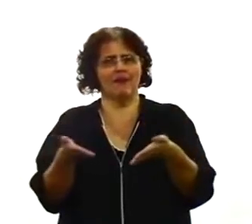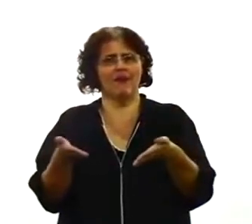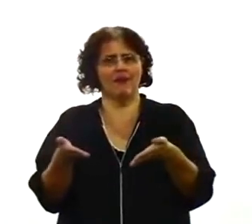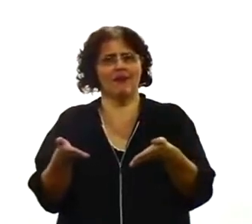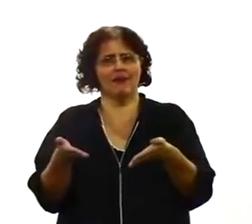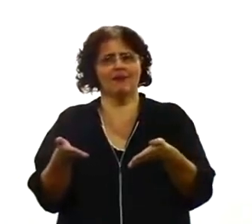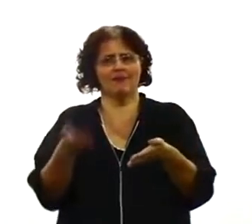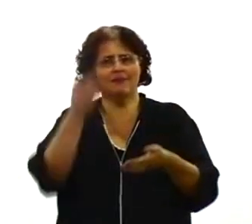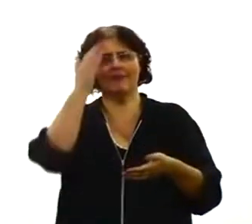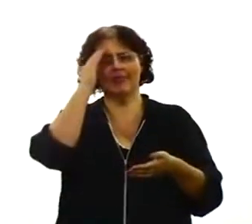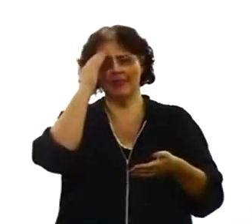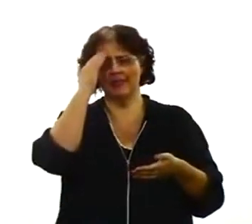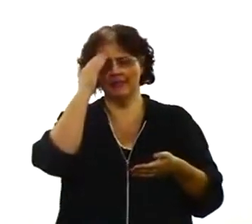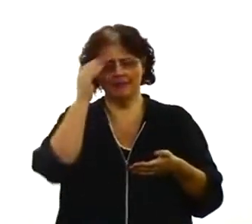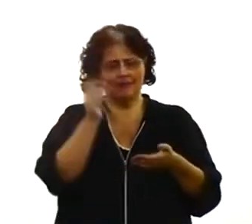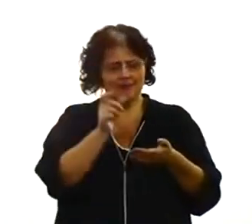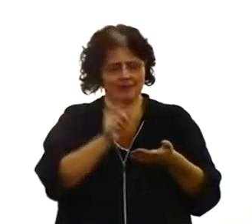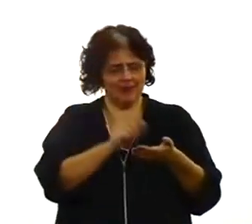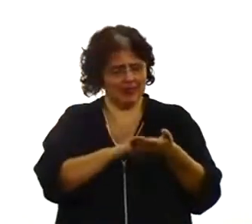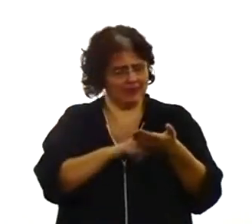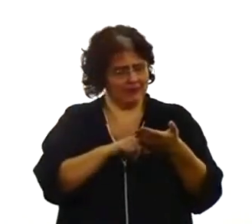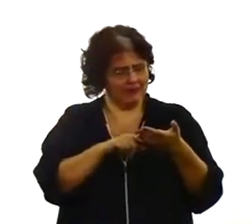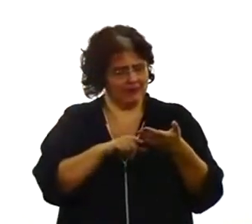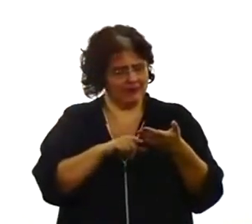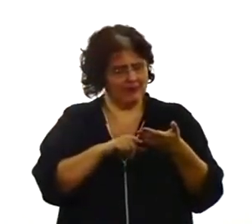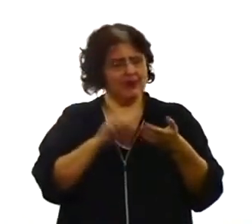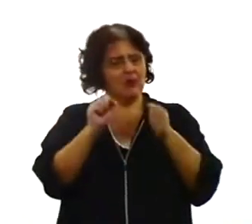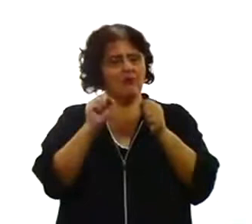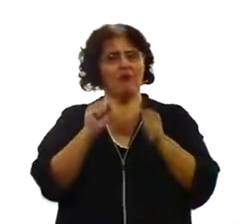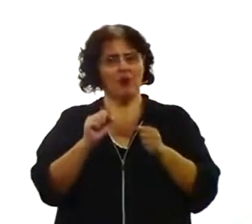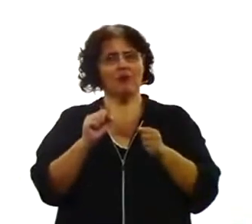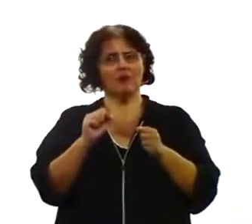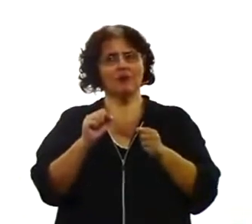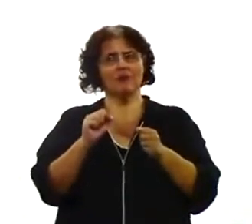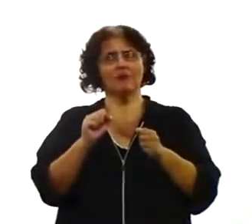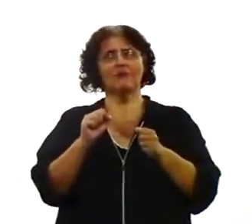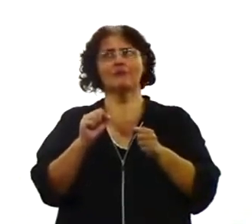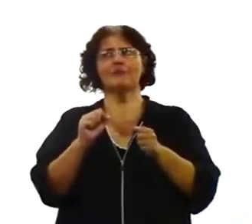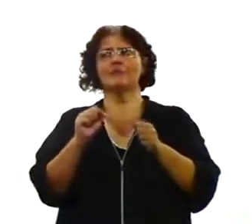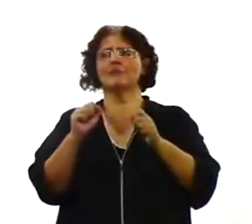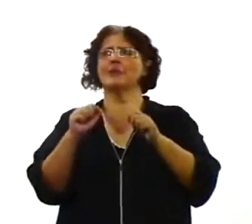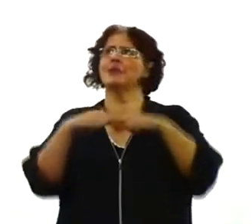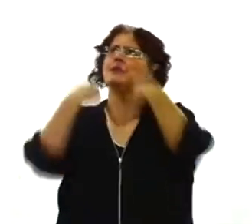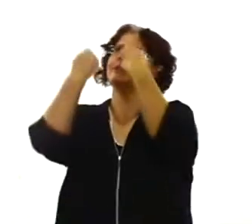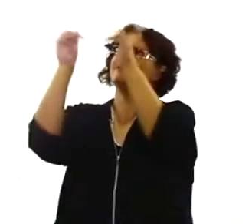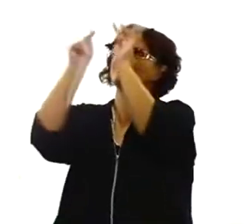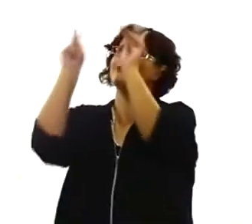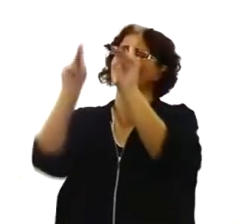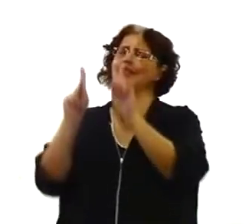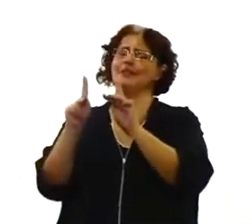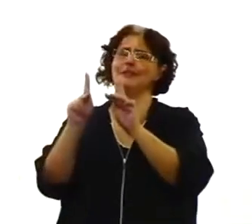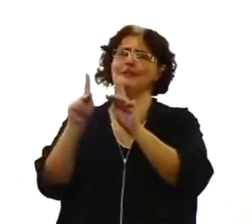entendendo pela palavra que eu posso agradar a Deus. Eu estou entendendo que eu posso convidar